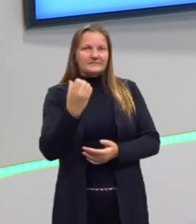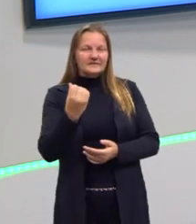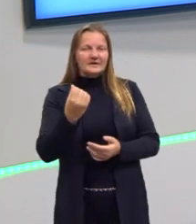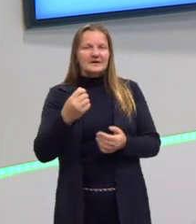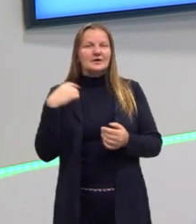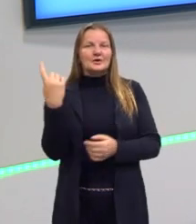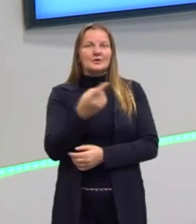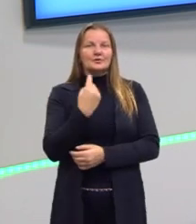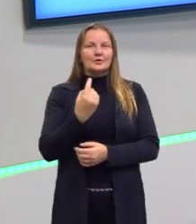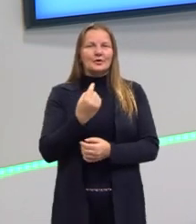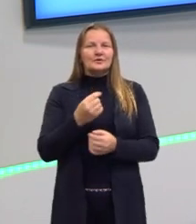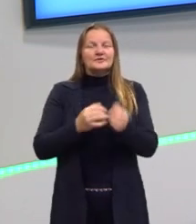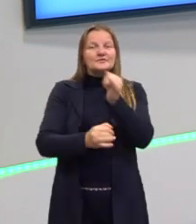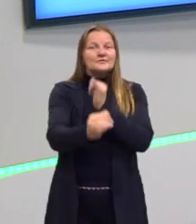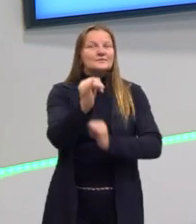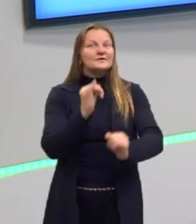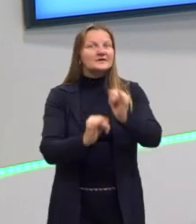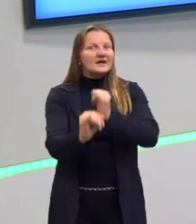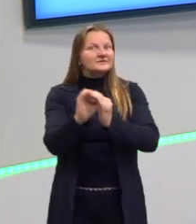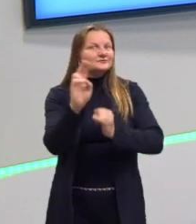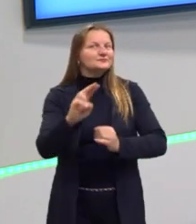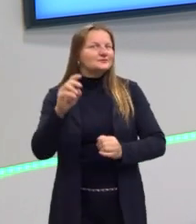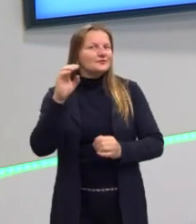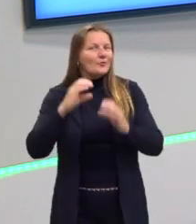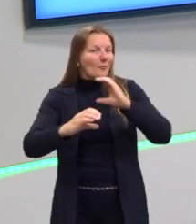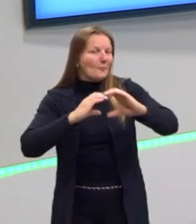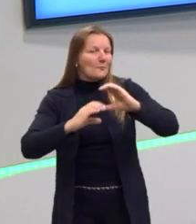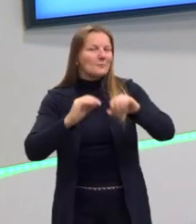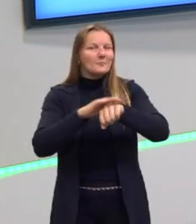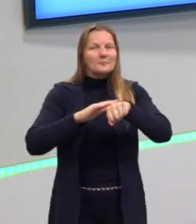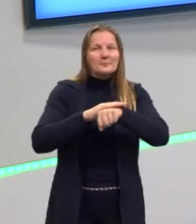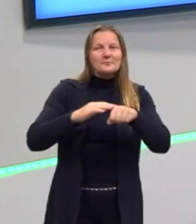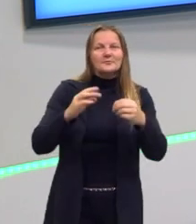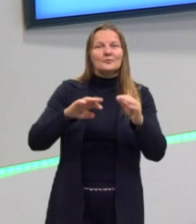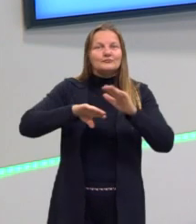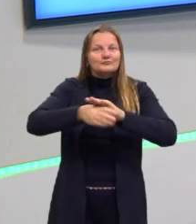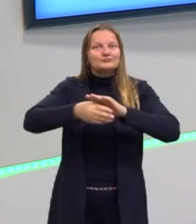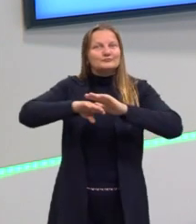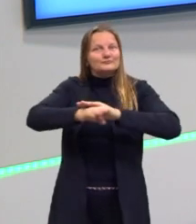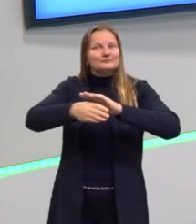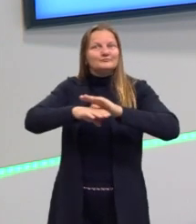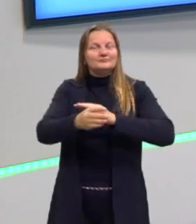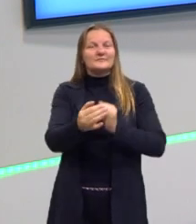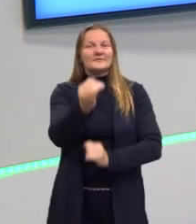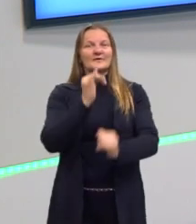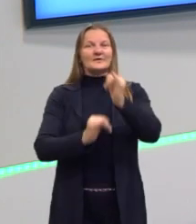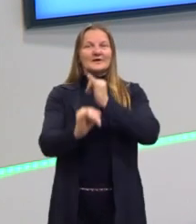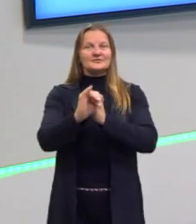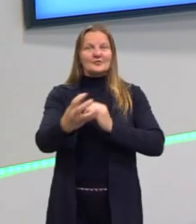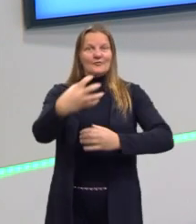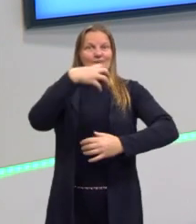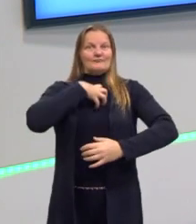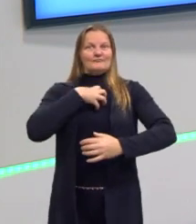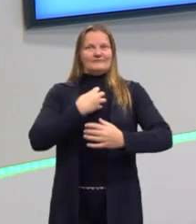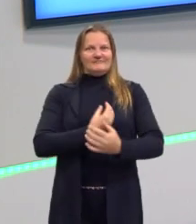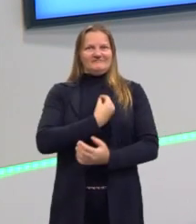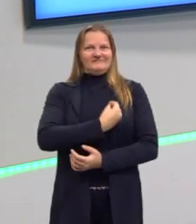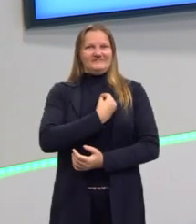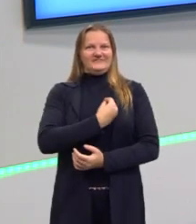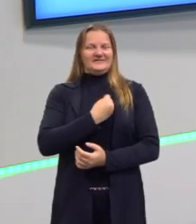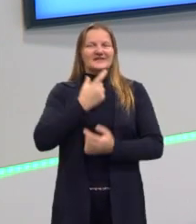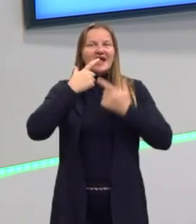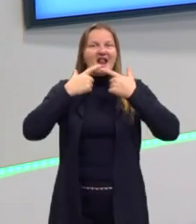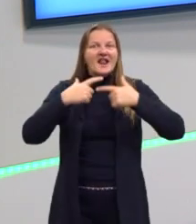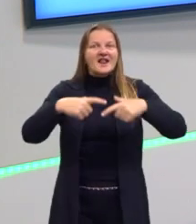sobre o nosso internetês, né? A gente falou aí sobre as mudanças que a internet está trazendo aí para a nossa